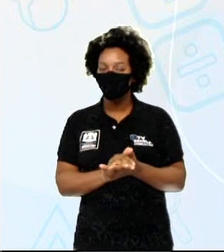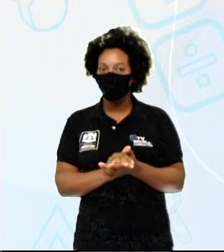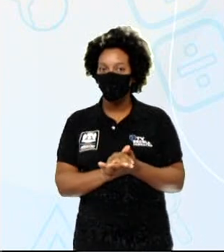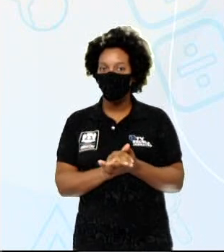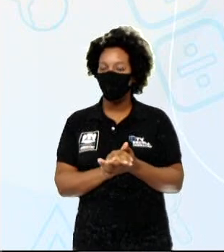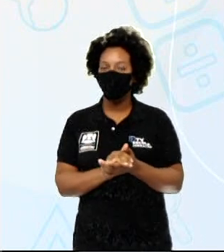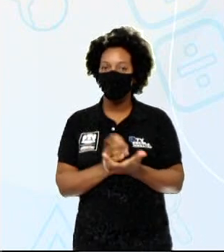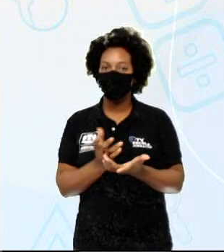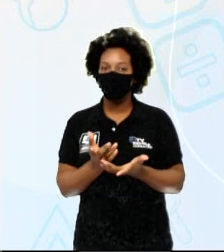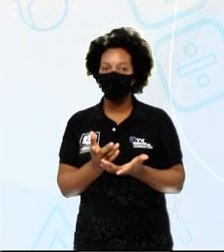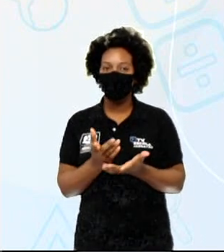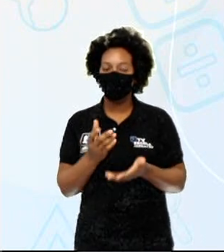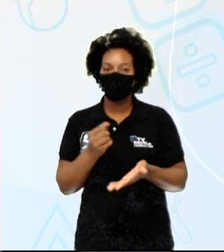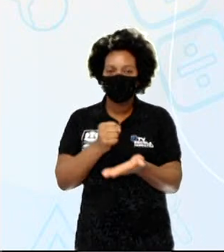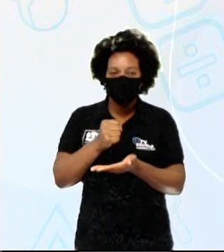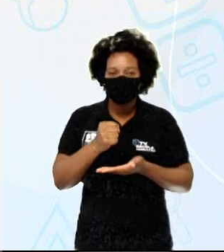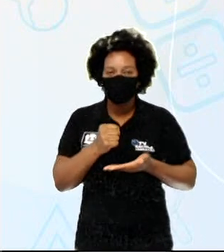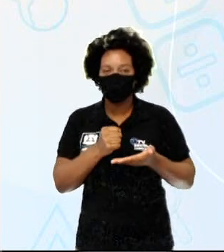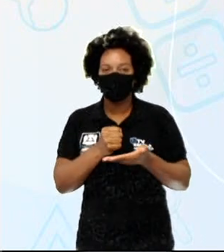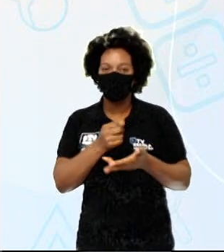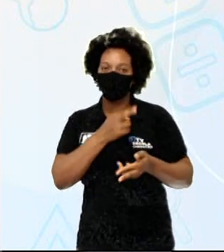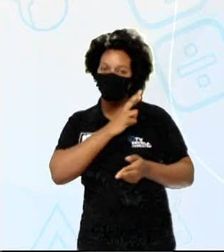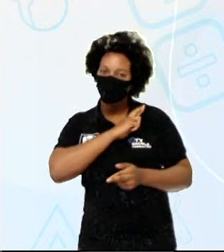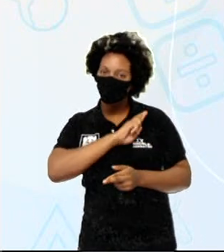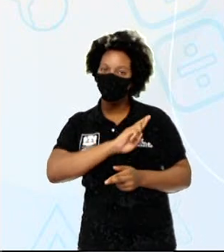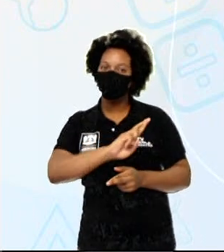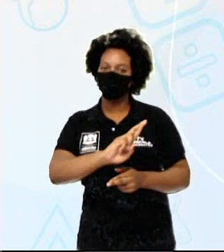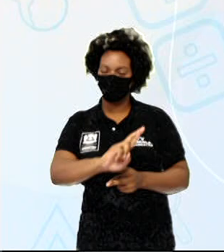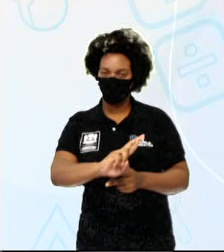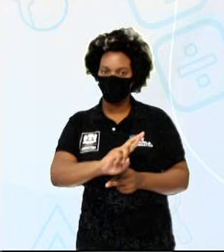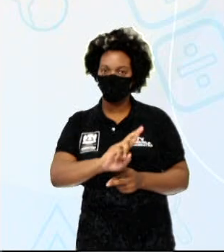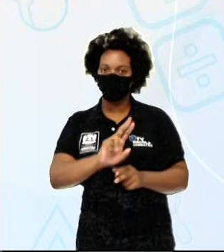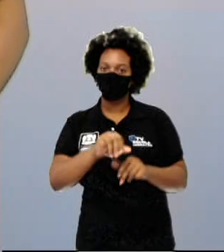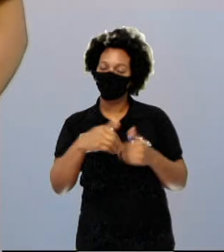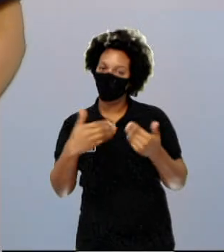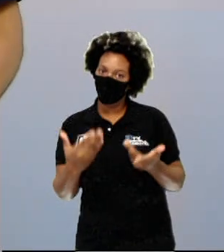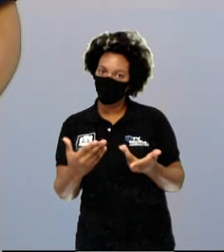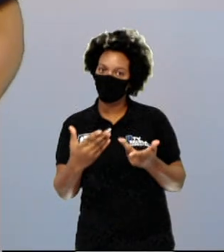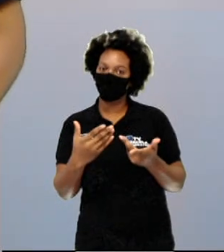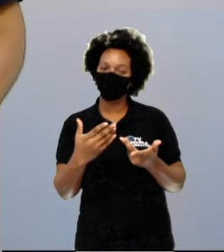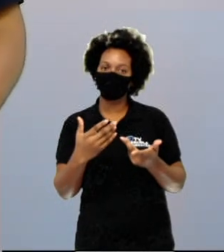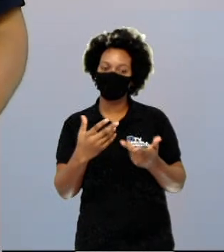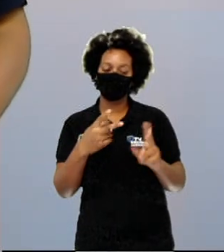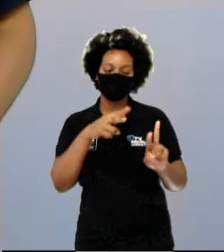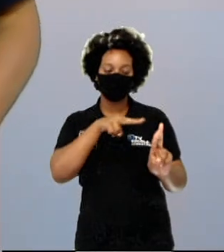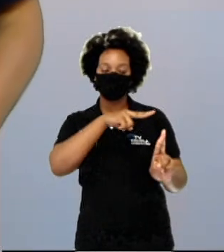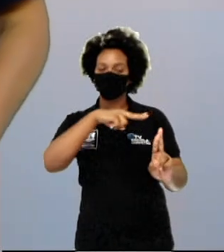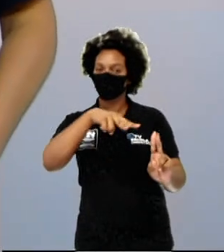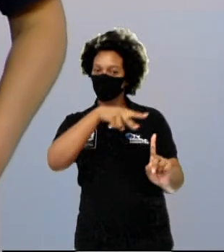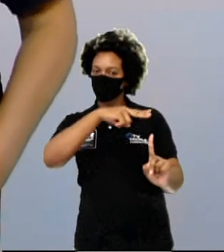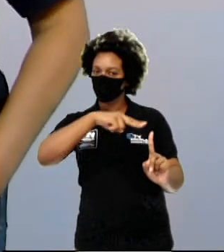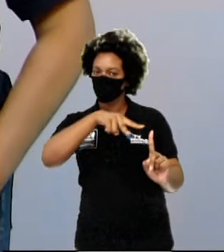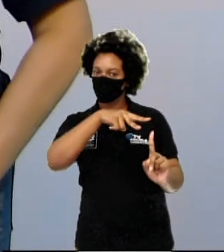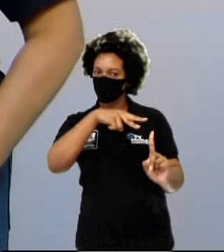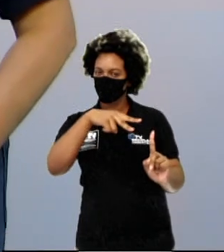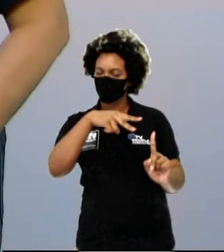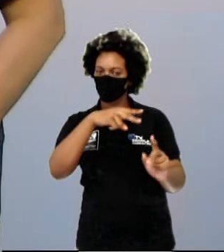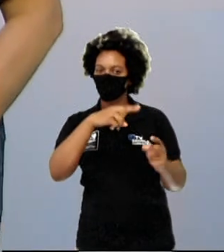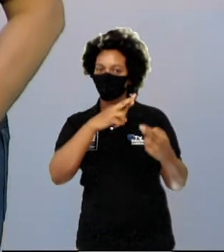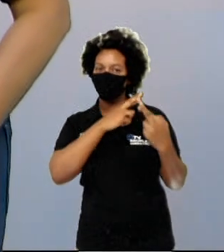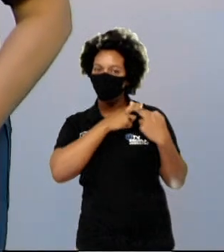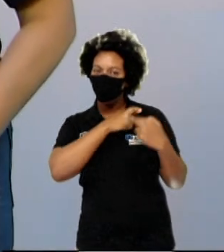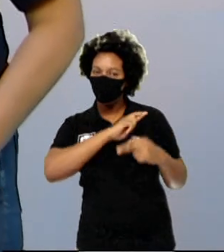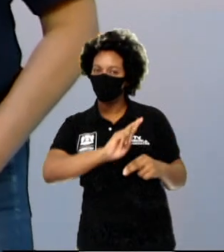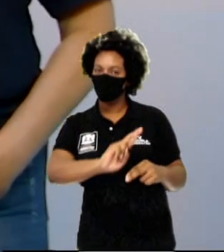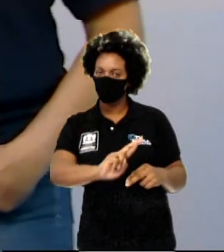versão de base religiosa, ou seja, uma visão das pessoas religiosas